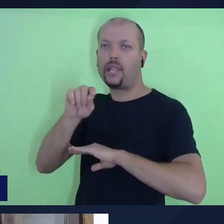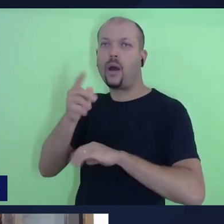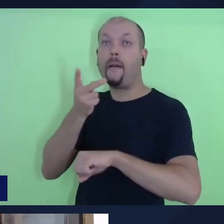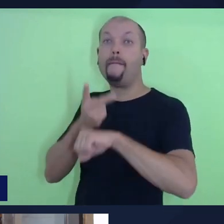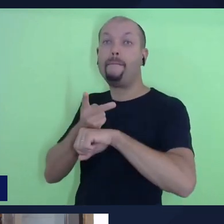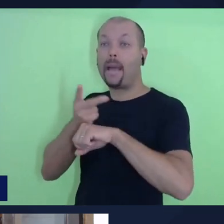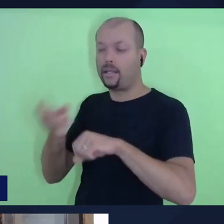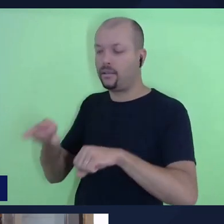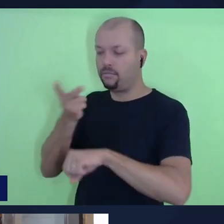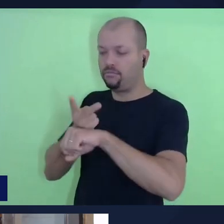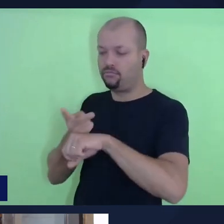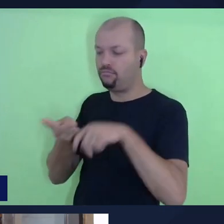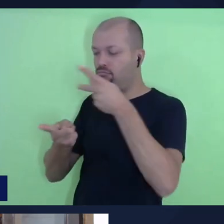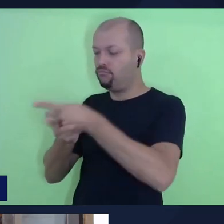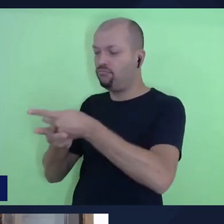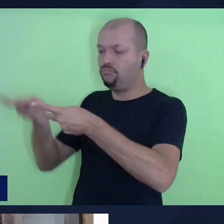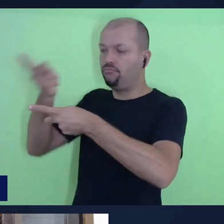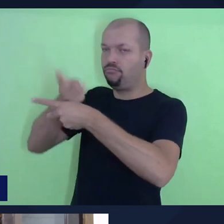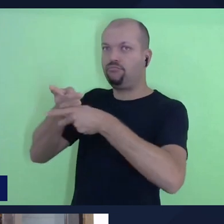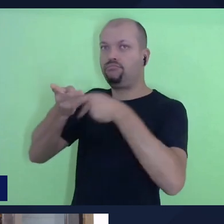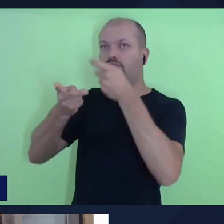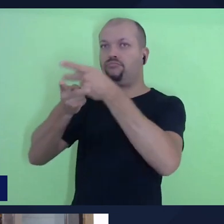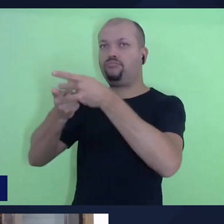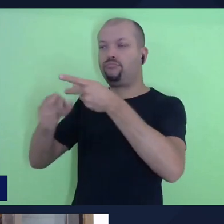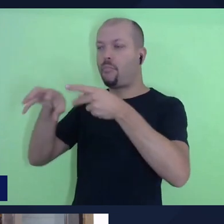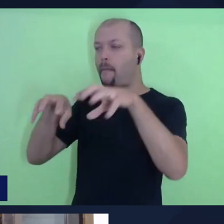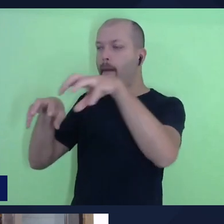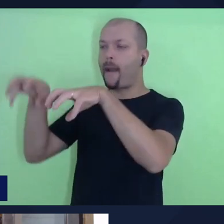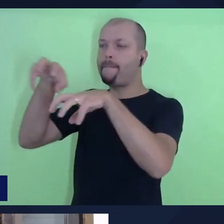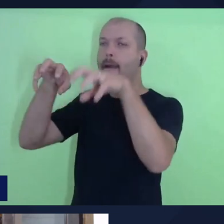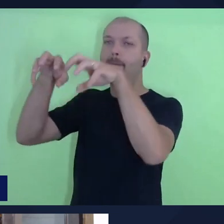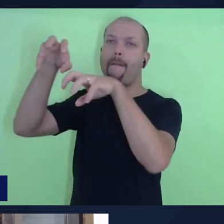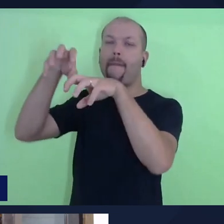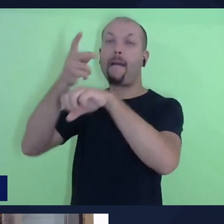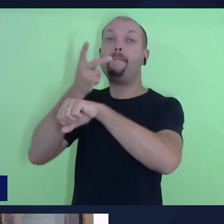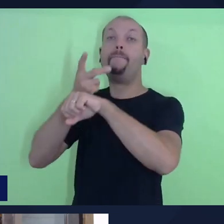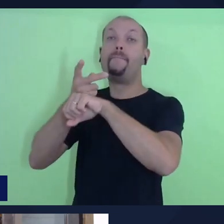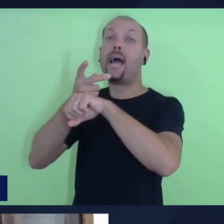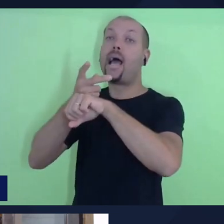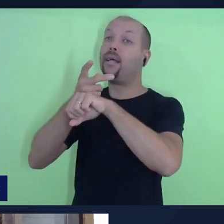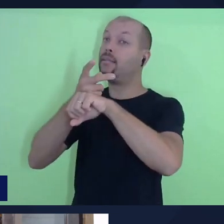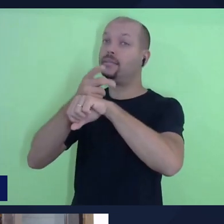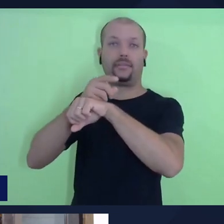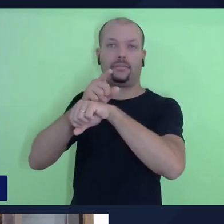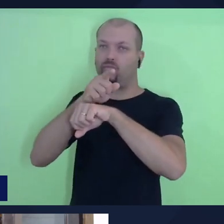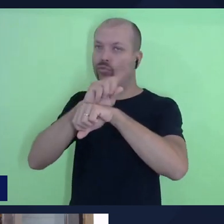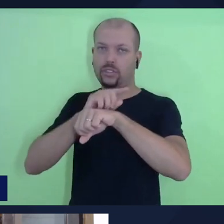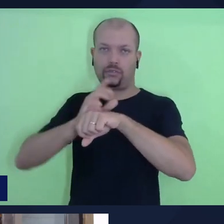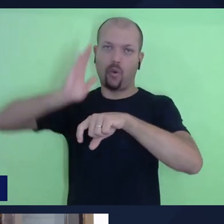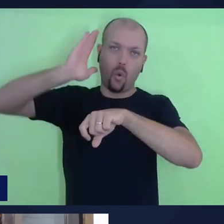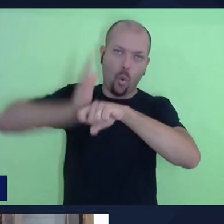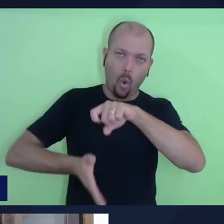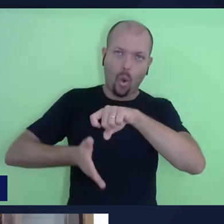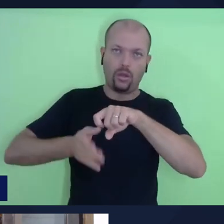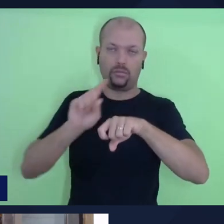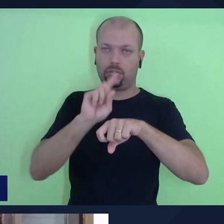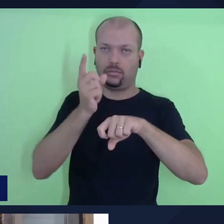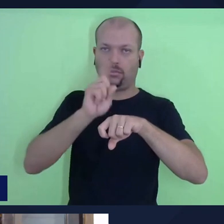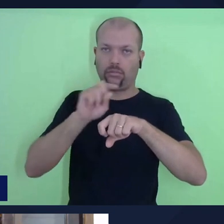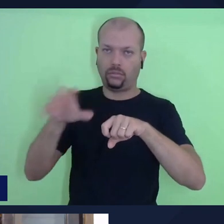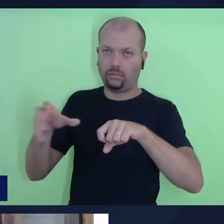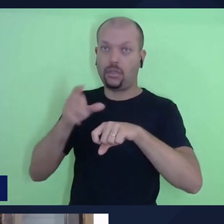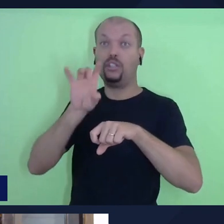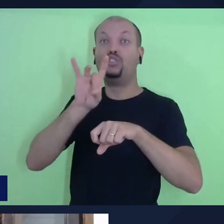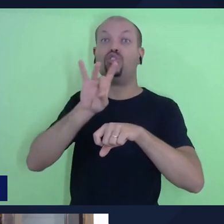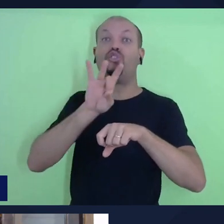verso 5, um altar ao Senhor, um altar de pedra sobre os quais não manejarás instrumento de ferro, de pedra toscas